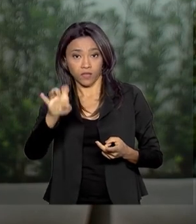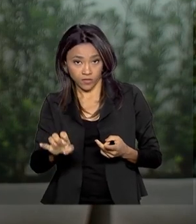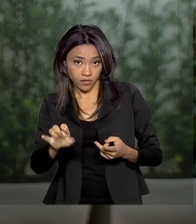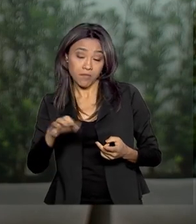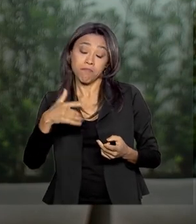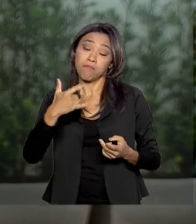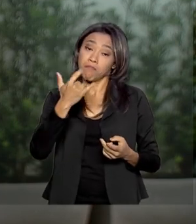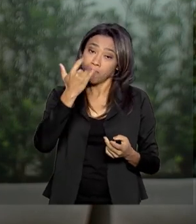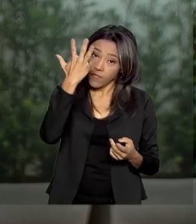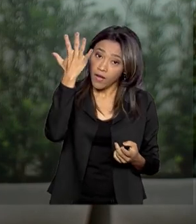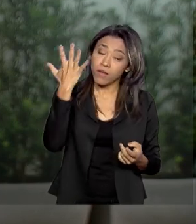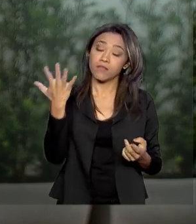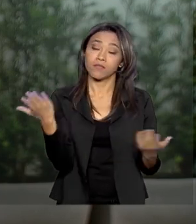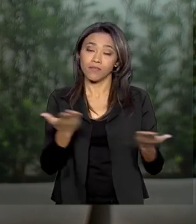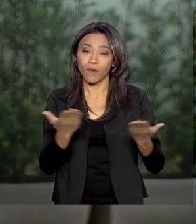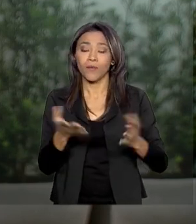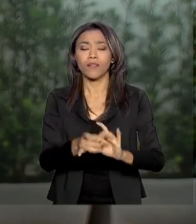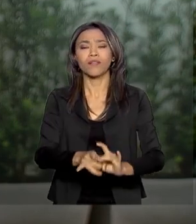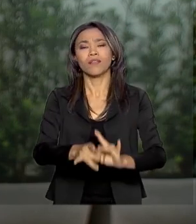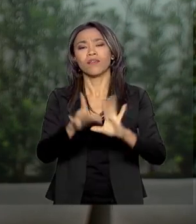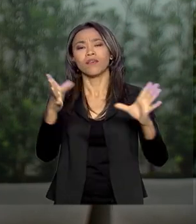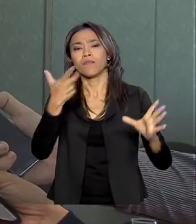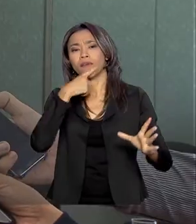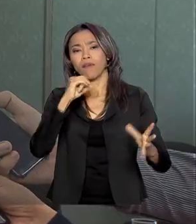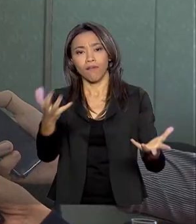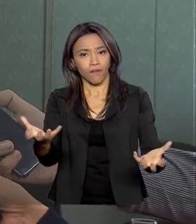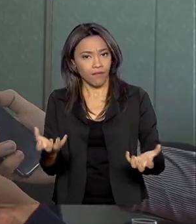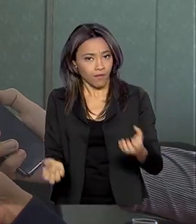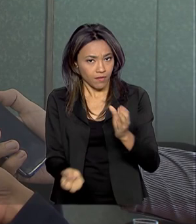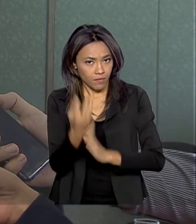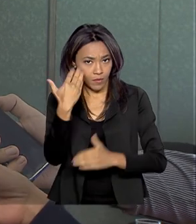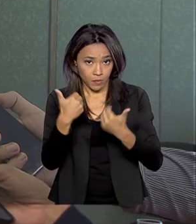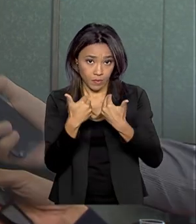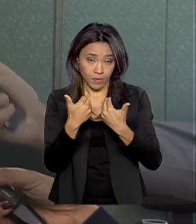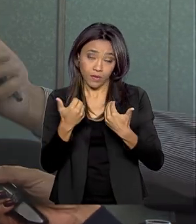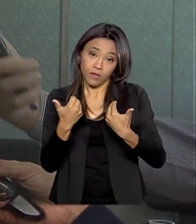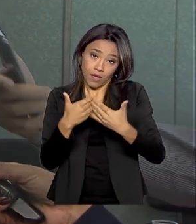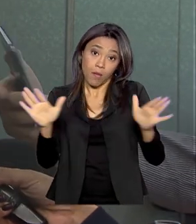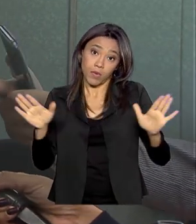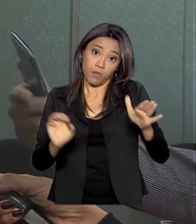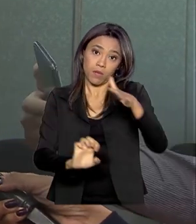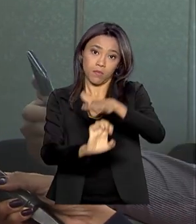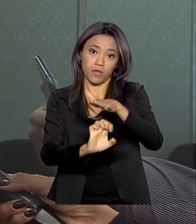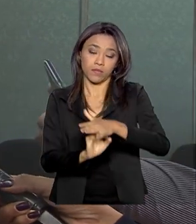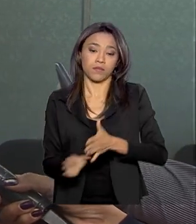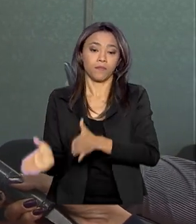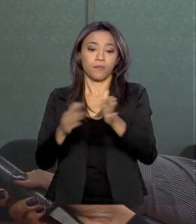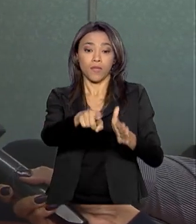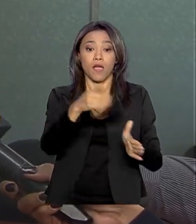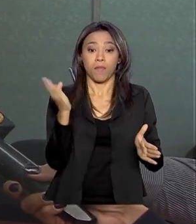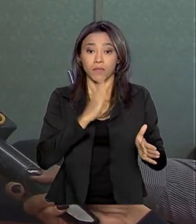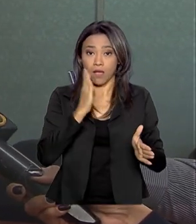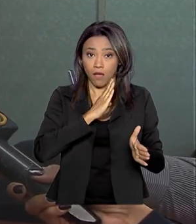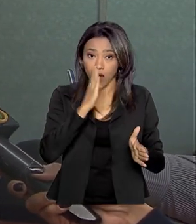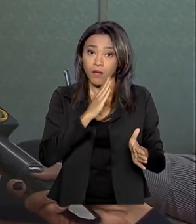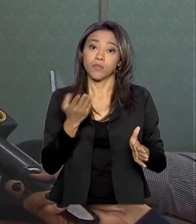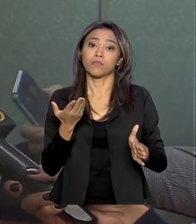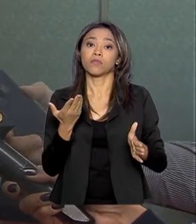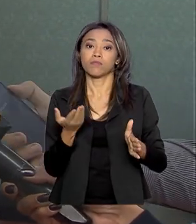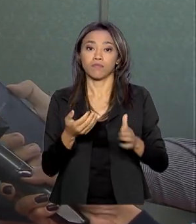facilidade e liberdade para quem quer produzir. Mais empresas, empresas abertas com mais velocidade, mais